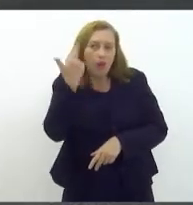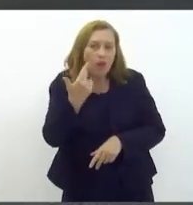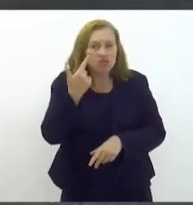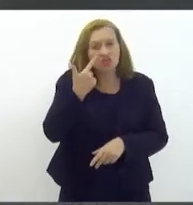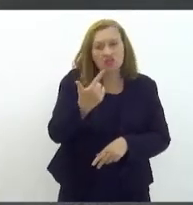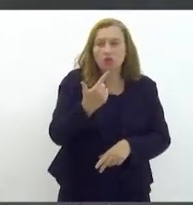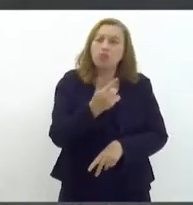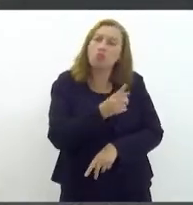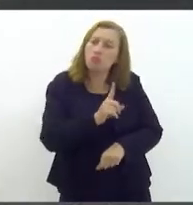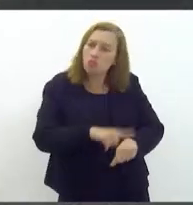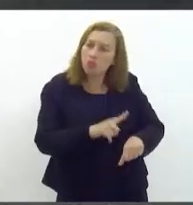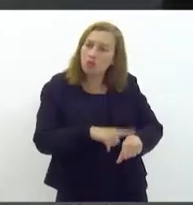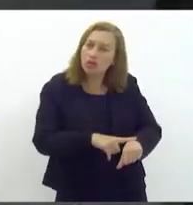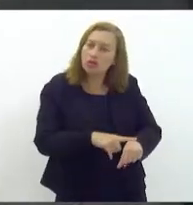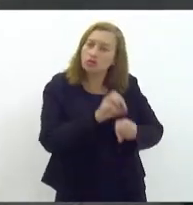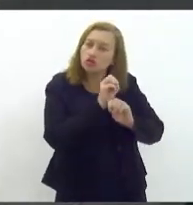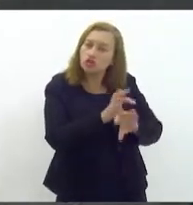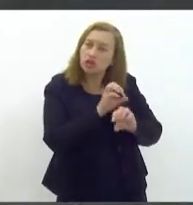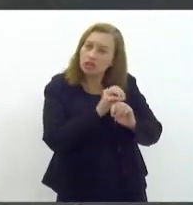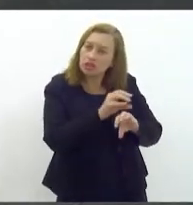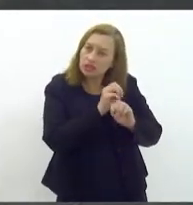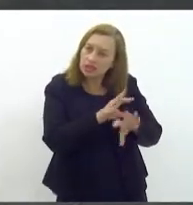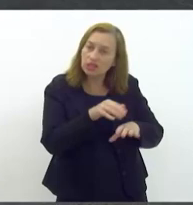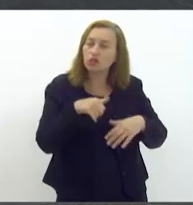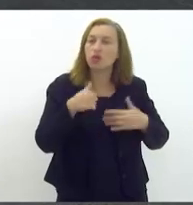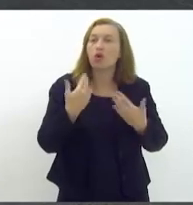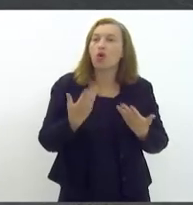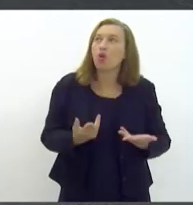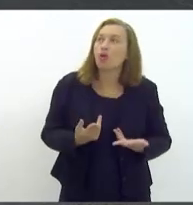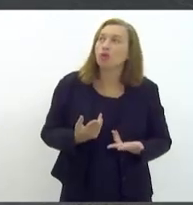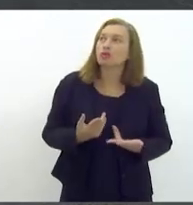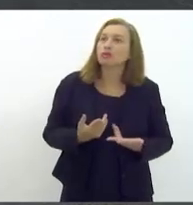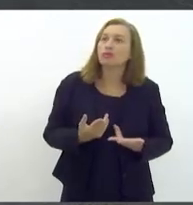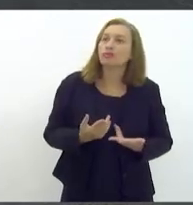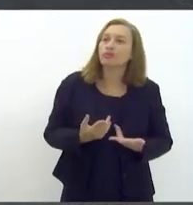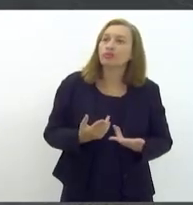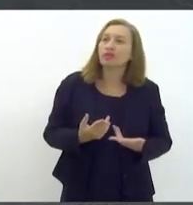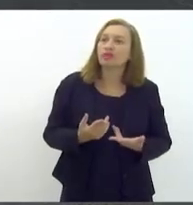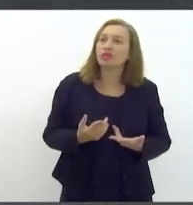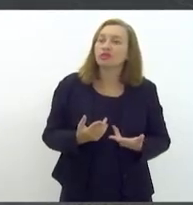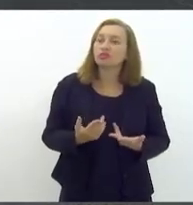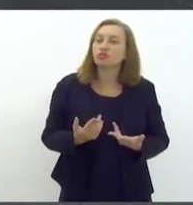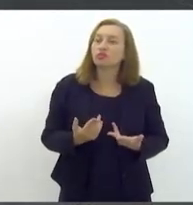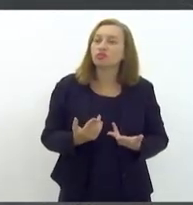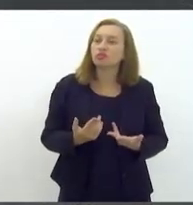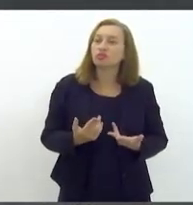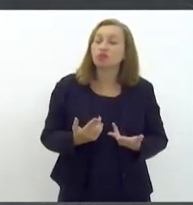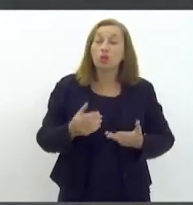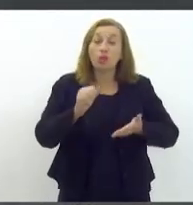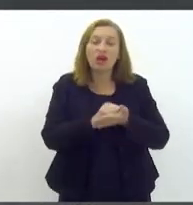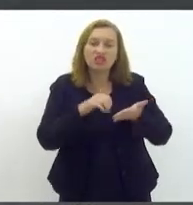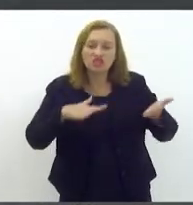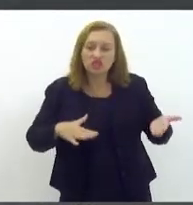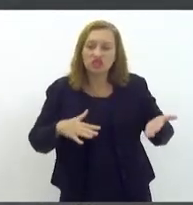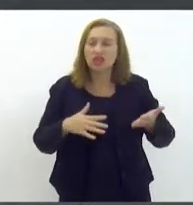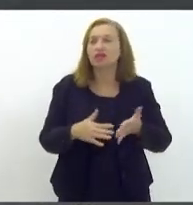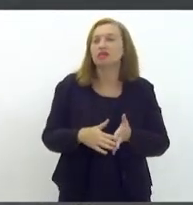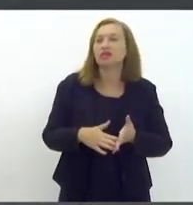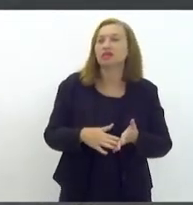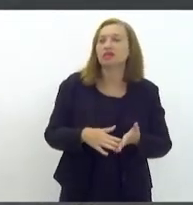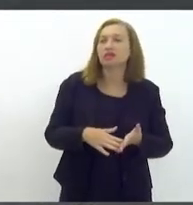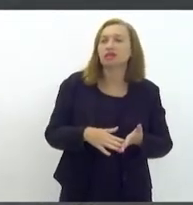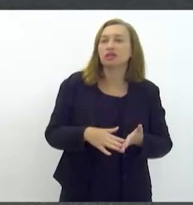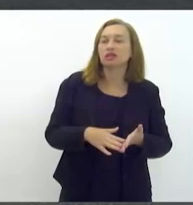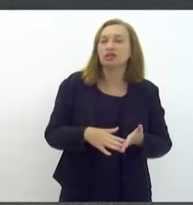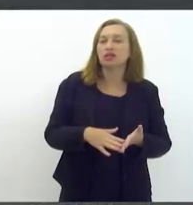de ensino ou de realização de uma atividade para levar